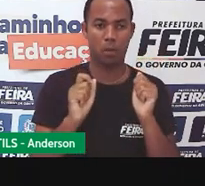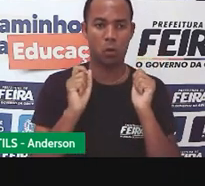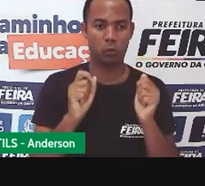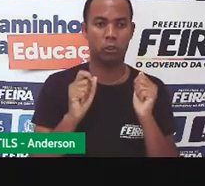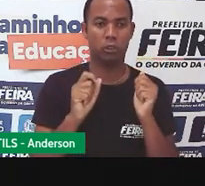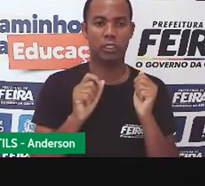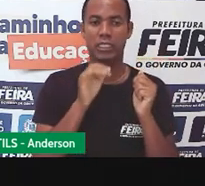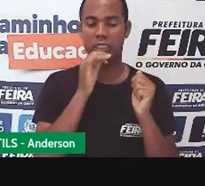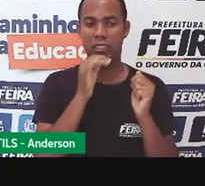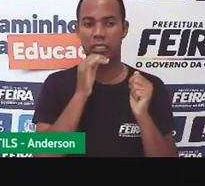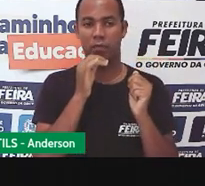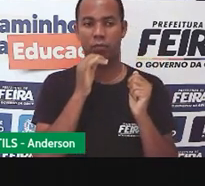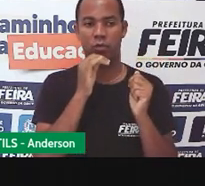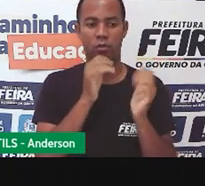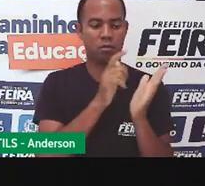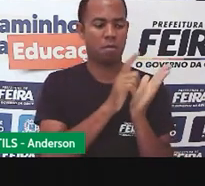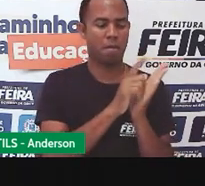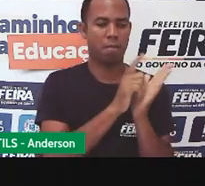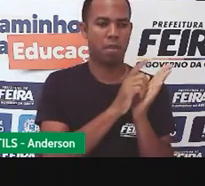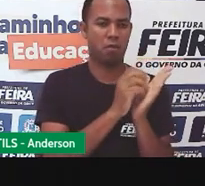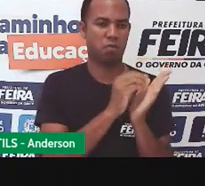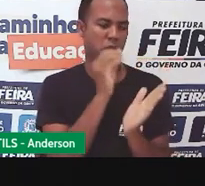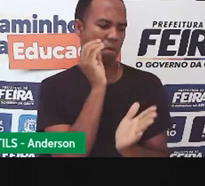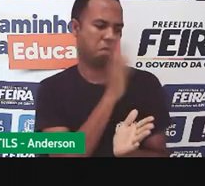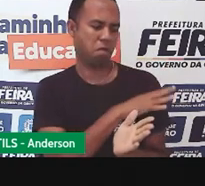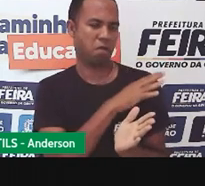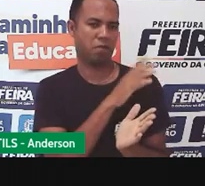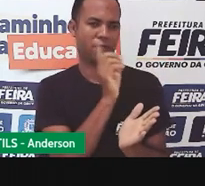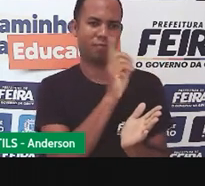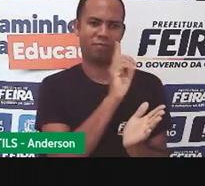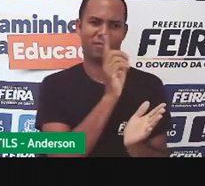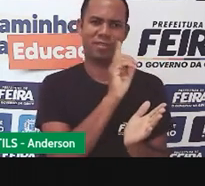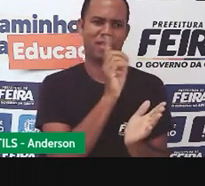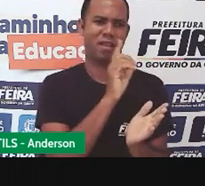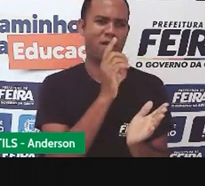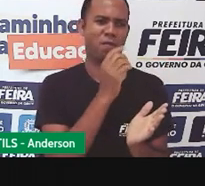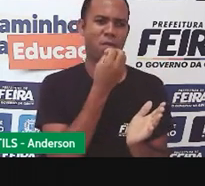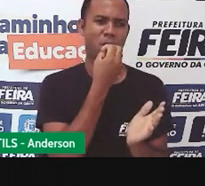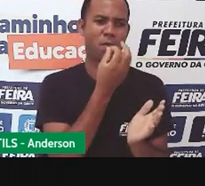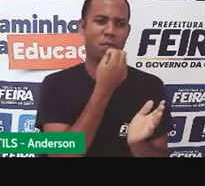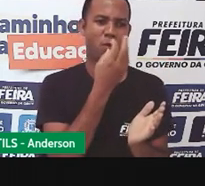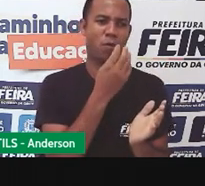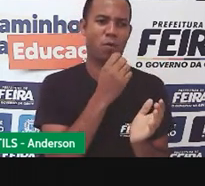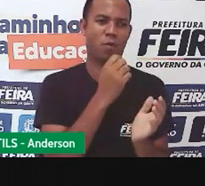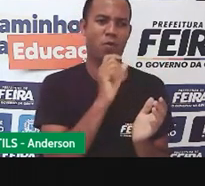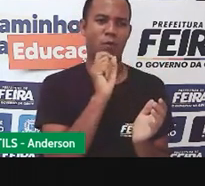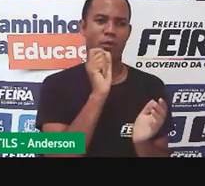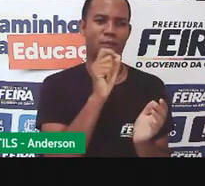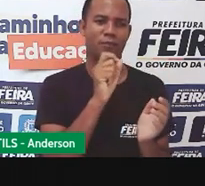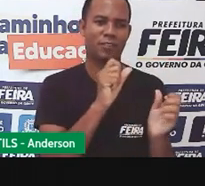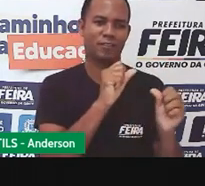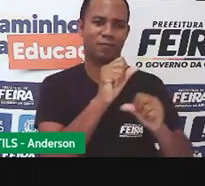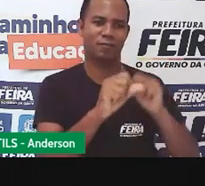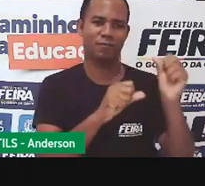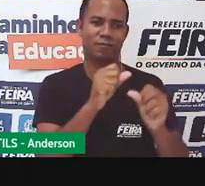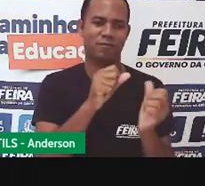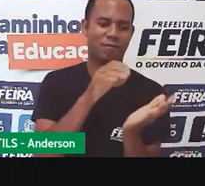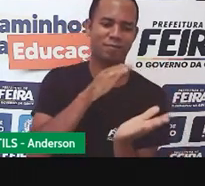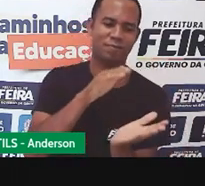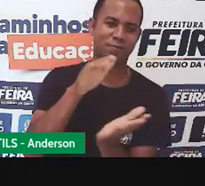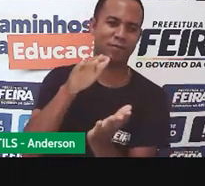lixo? Pode sim. Mas, por ser um material reciclado, o correto é você descartá-lo da forma